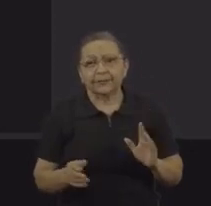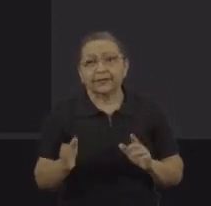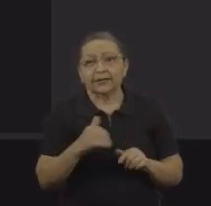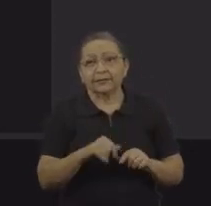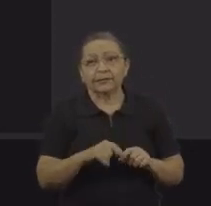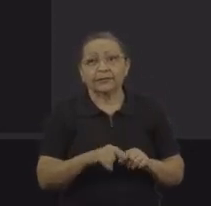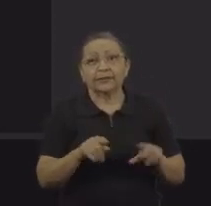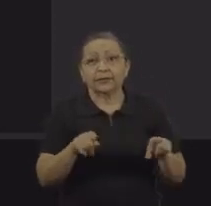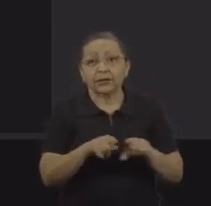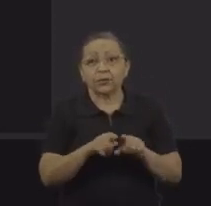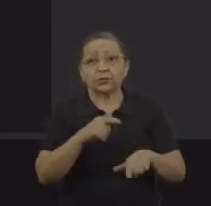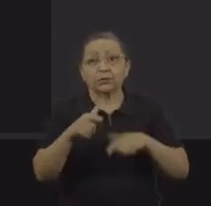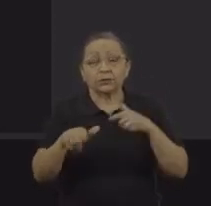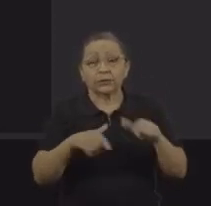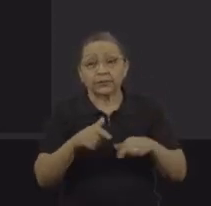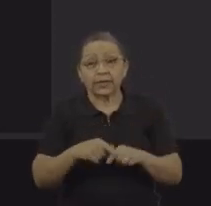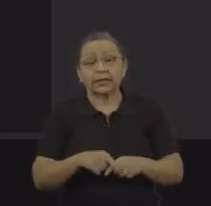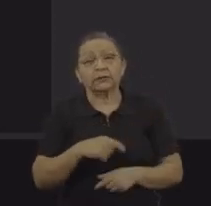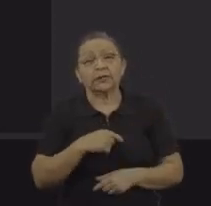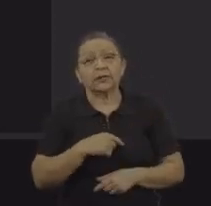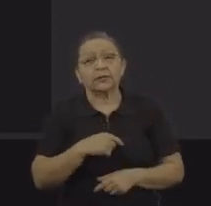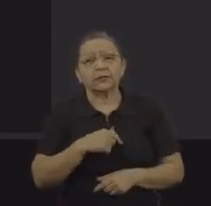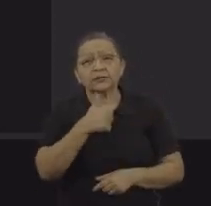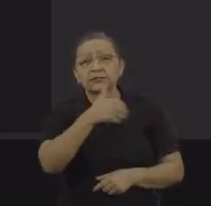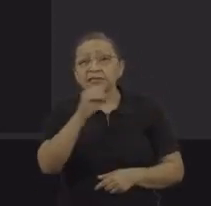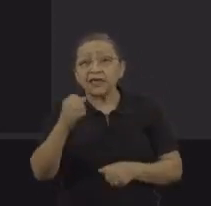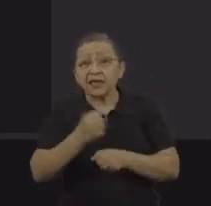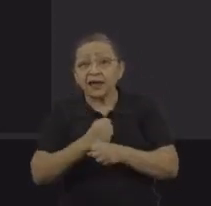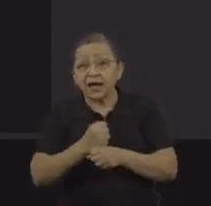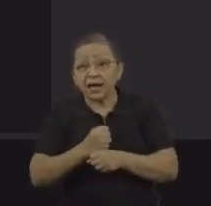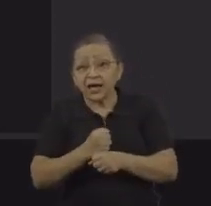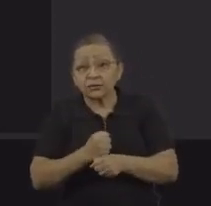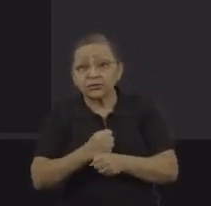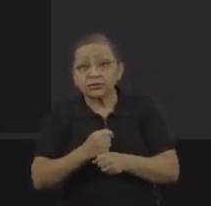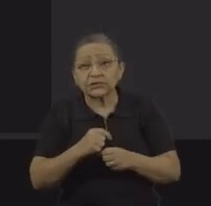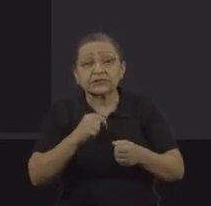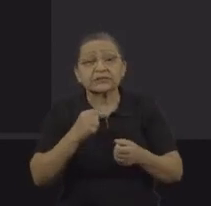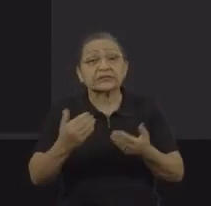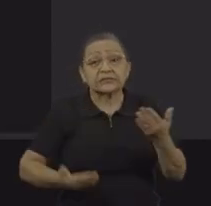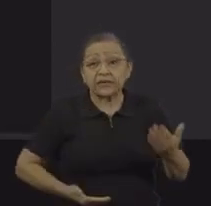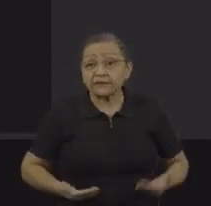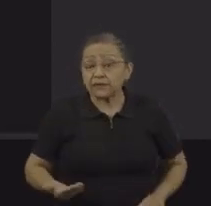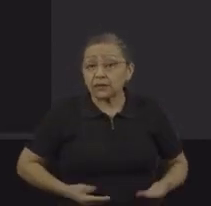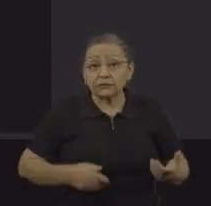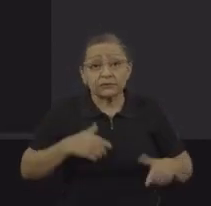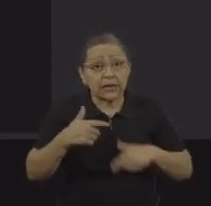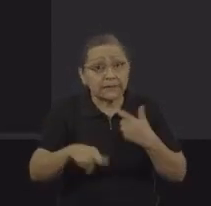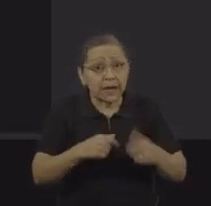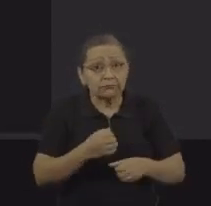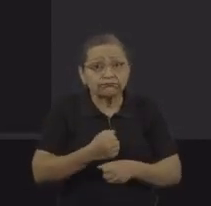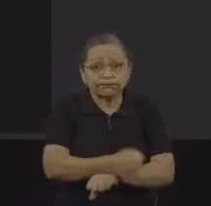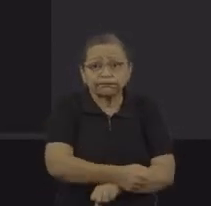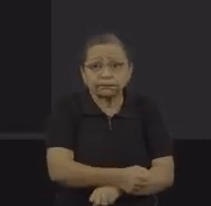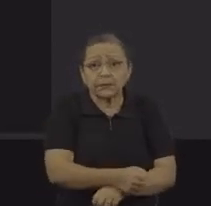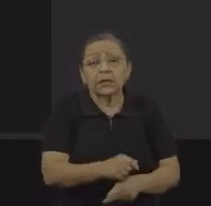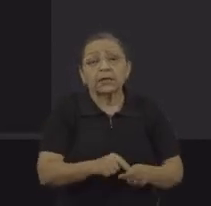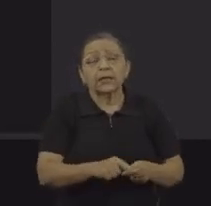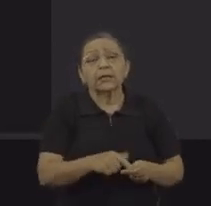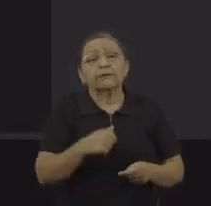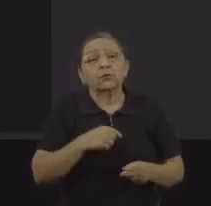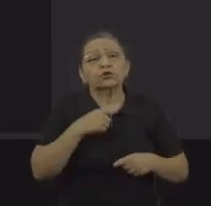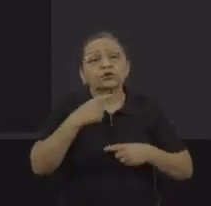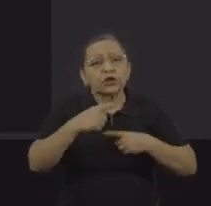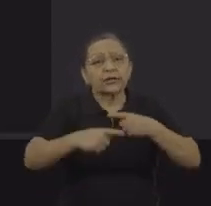2017, na colheita da Piaçava, no norte do Amazonas, e lá a dívida durou 100 anos, ela passou de geração em